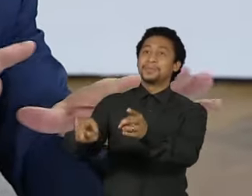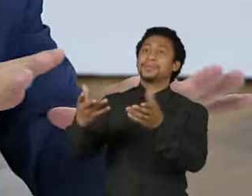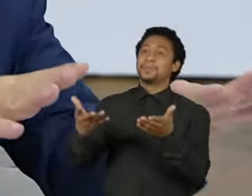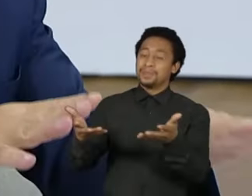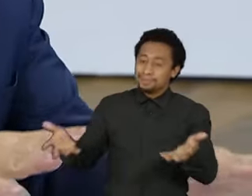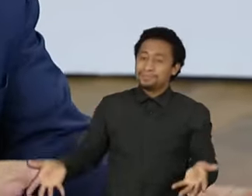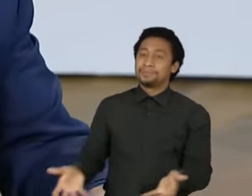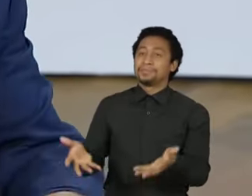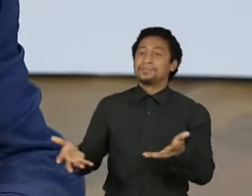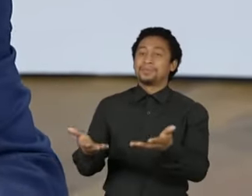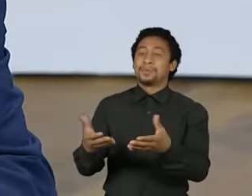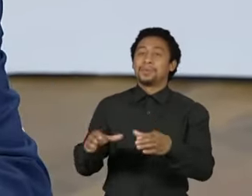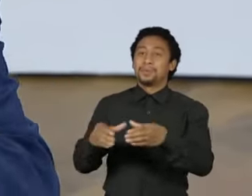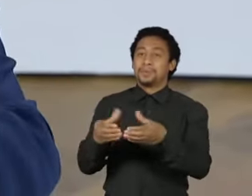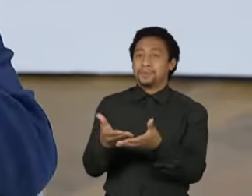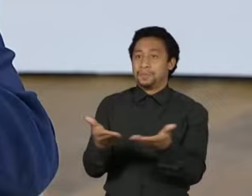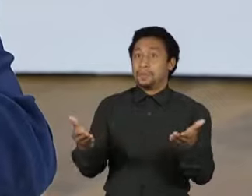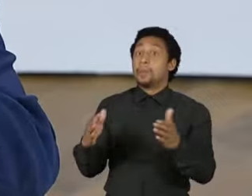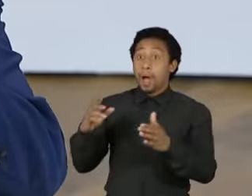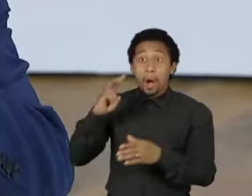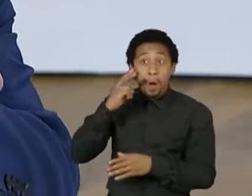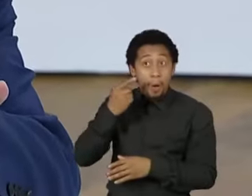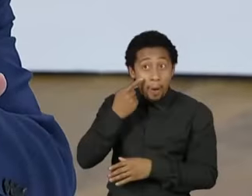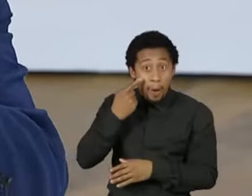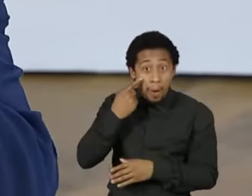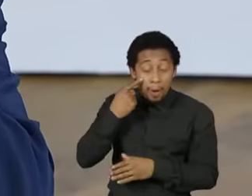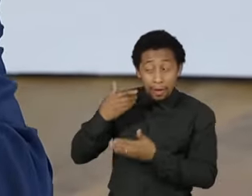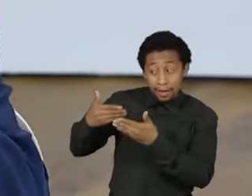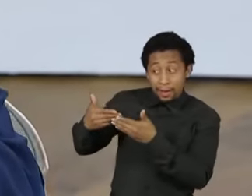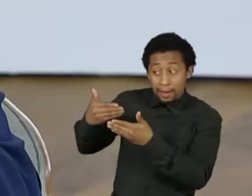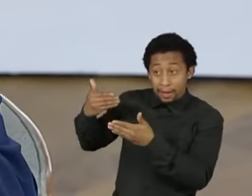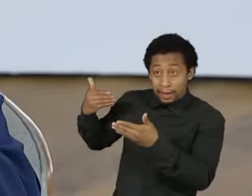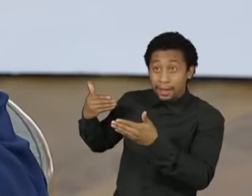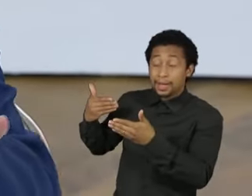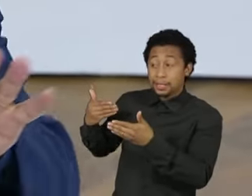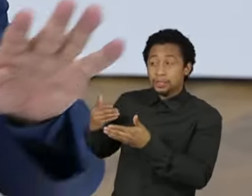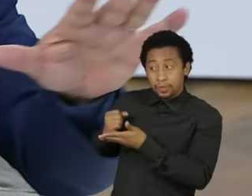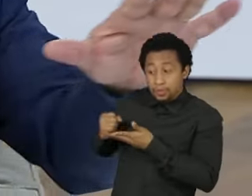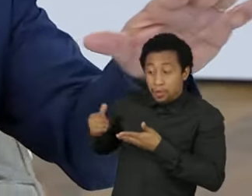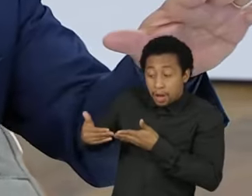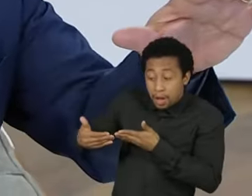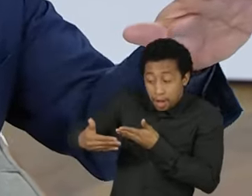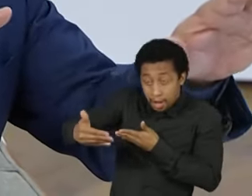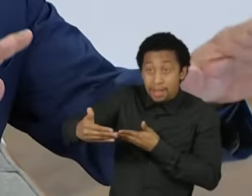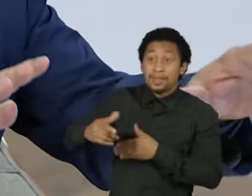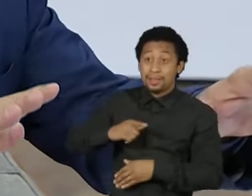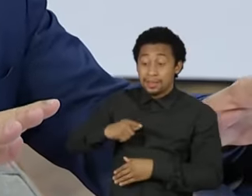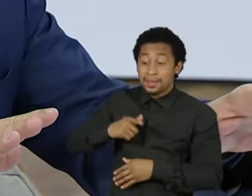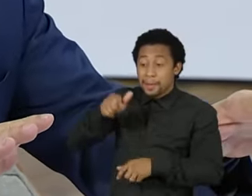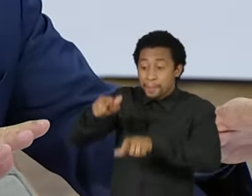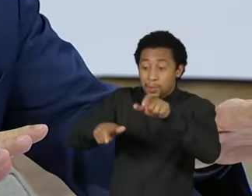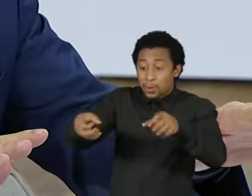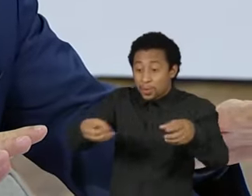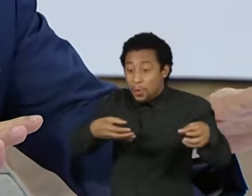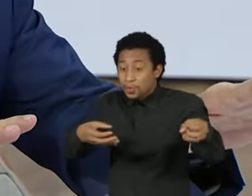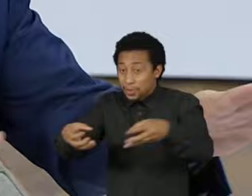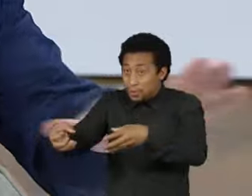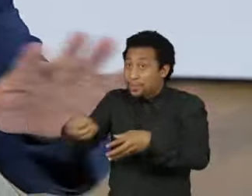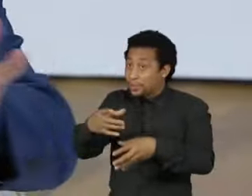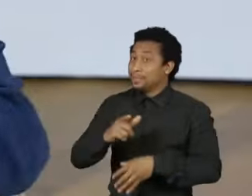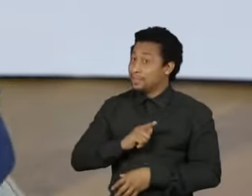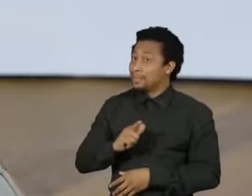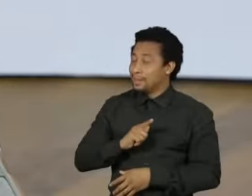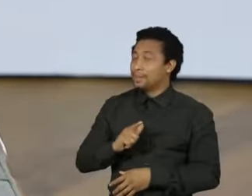dizer, tem muita gente vindo, se você olhar com calma, sem preconceito, assim, nas administrações estaduais,